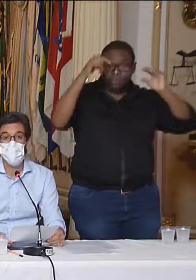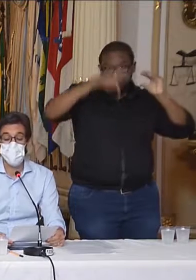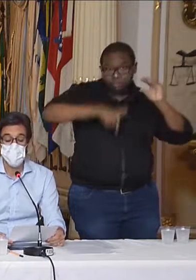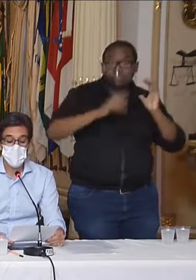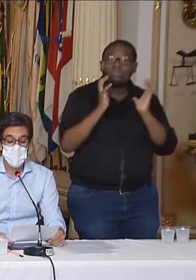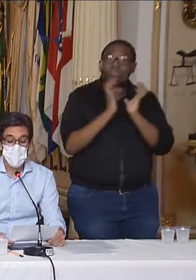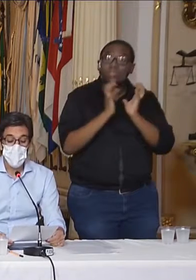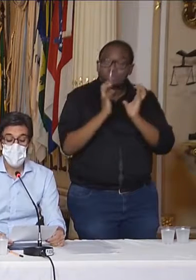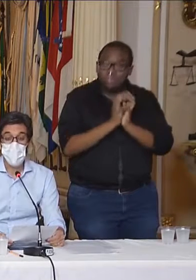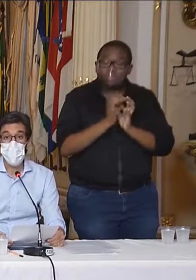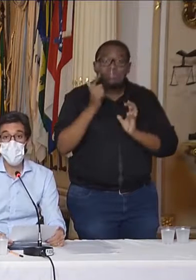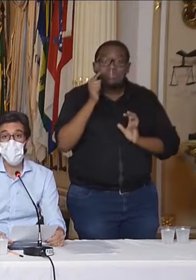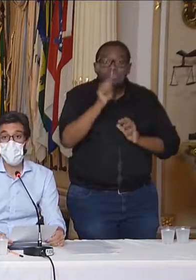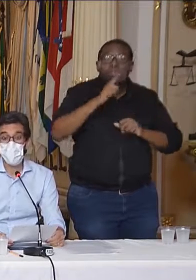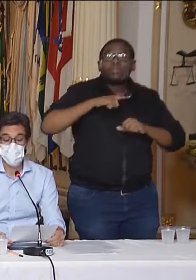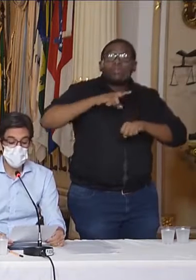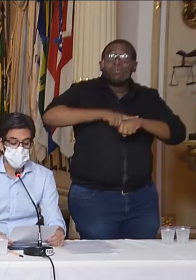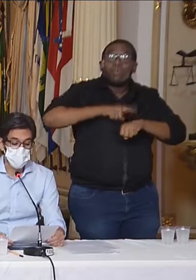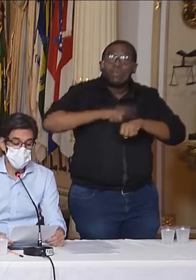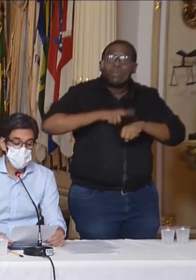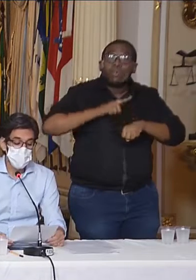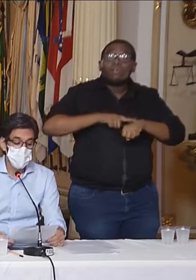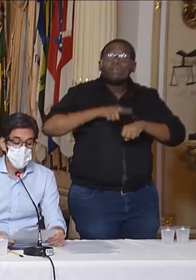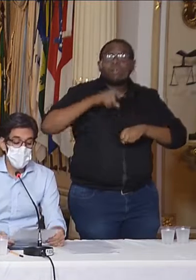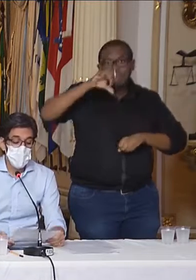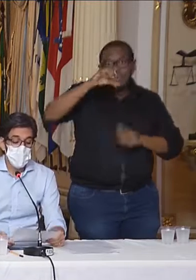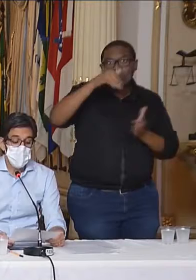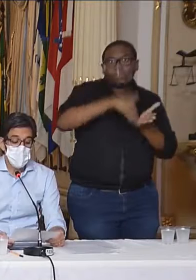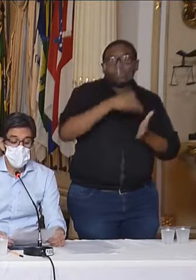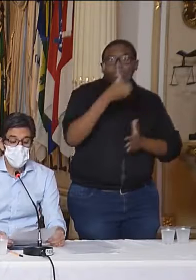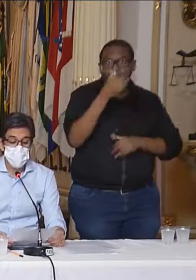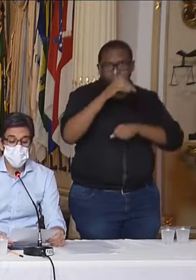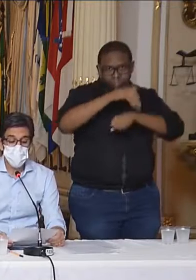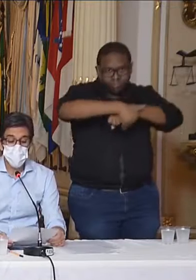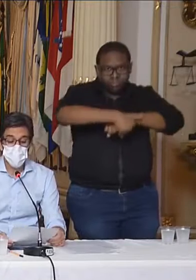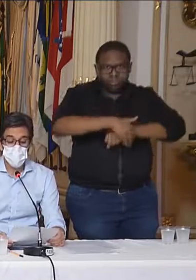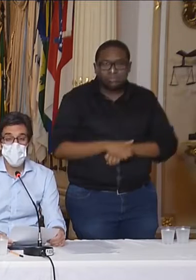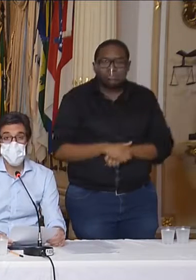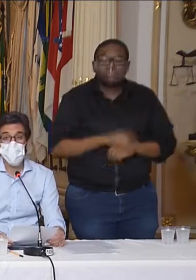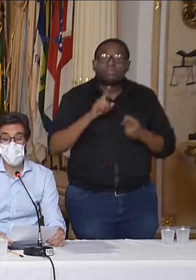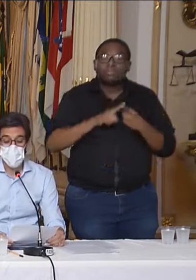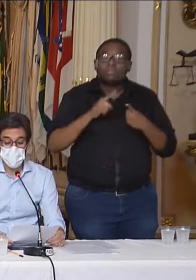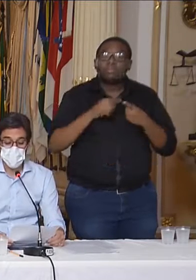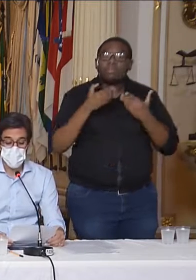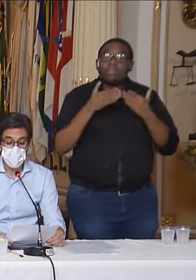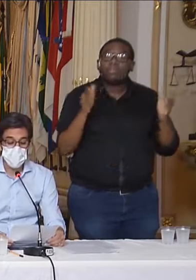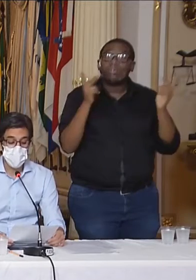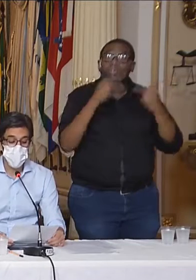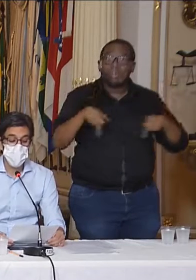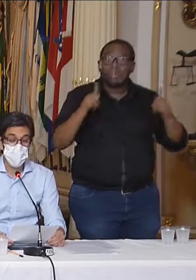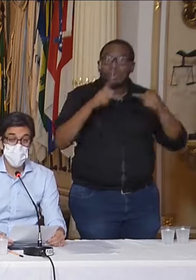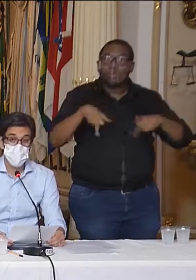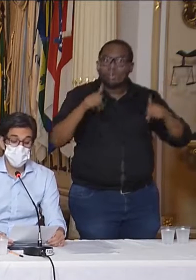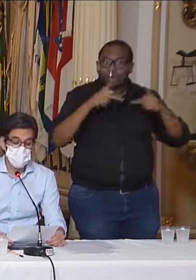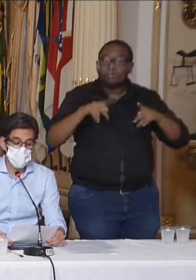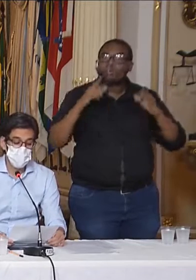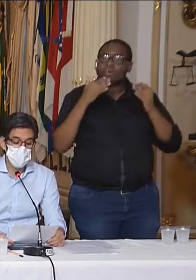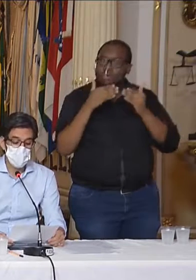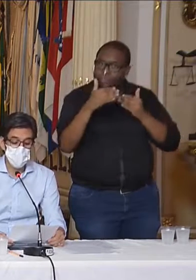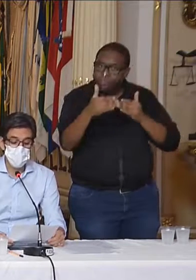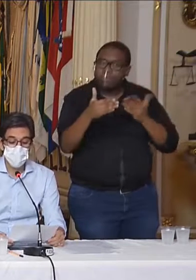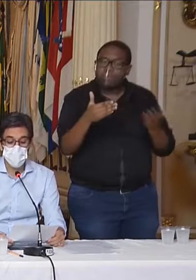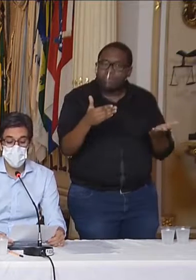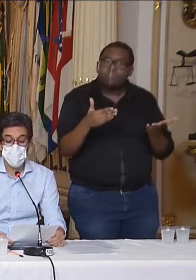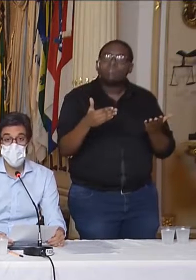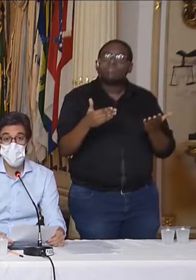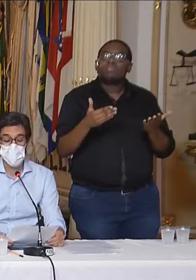funcionamento com horário de 9 às 18. E a reabertura dos shoppings, que foi antecipada em uma etapa, podendo